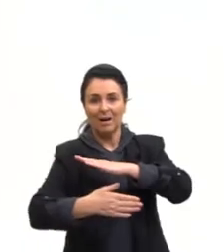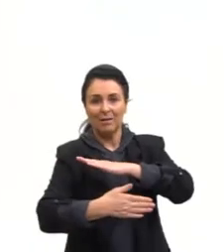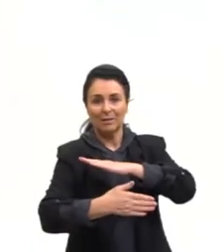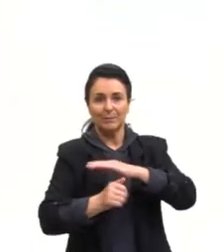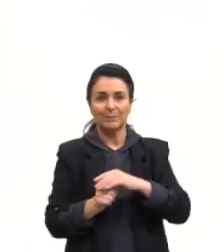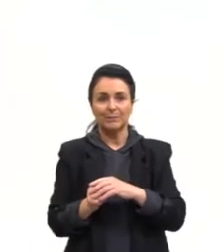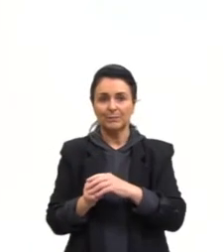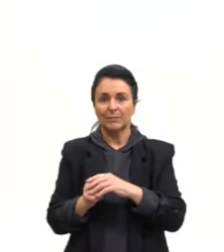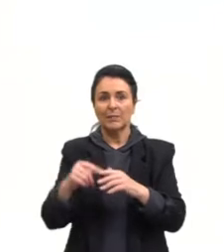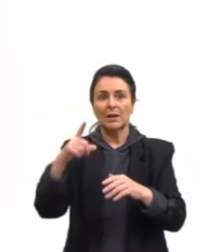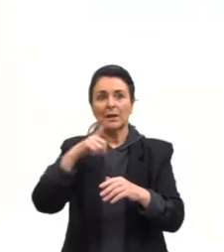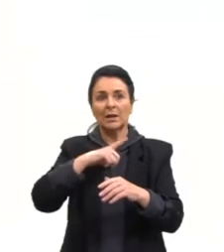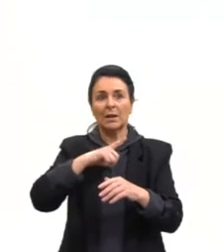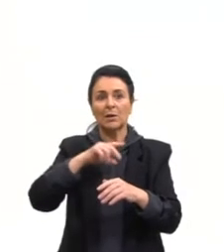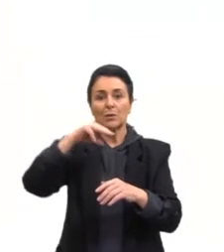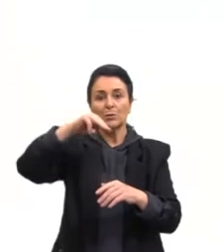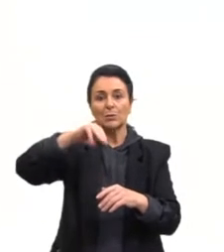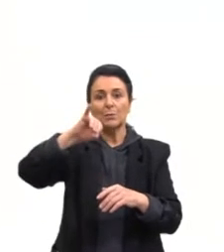E os mixomisetos?